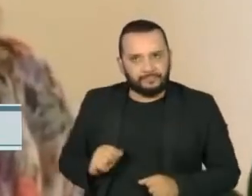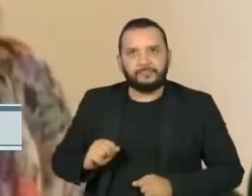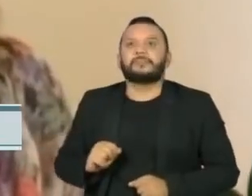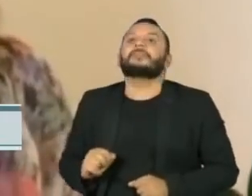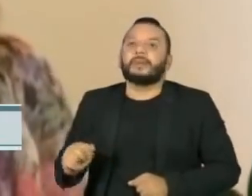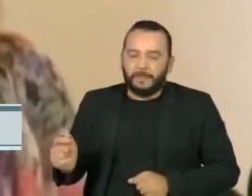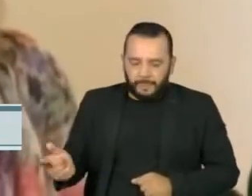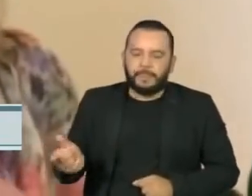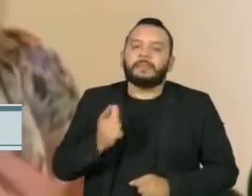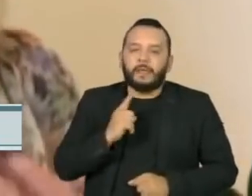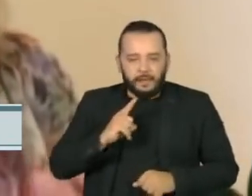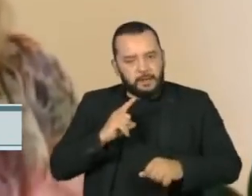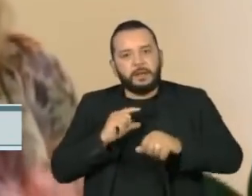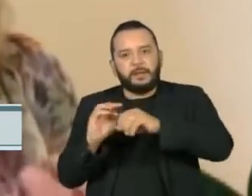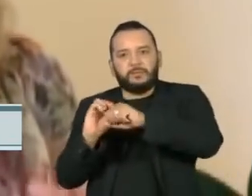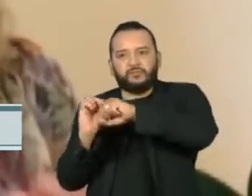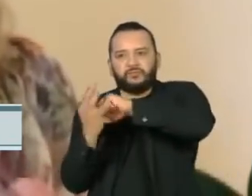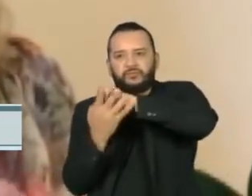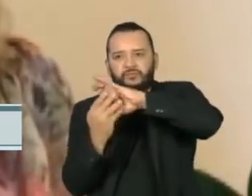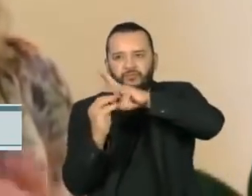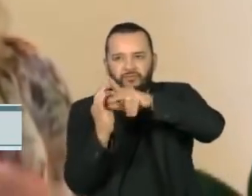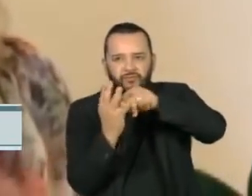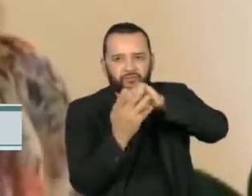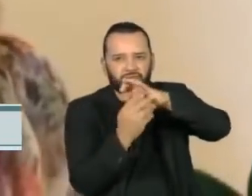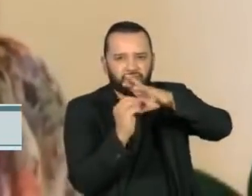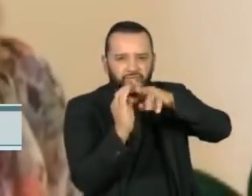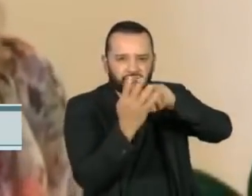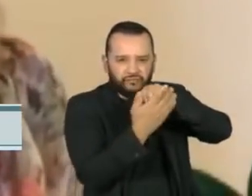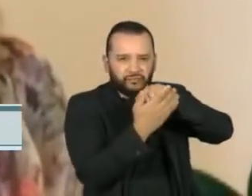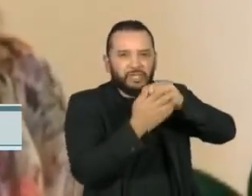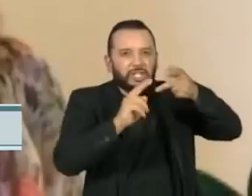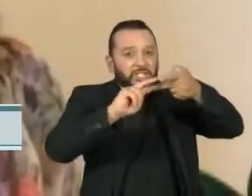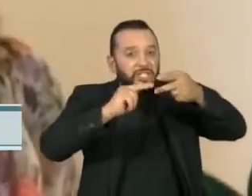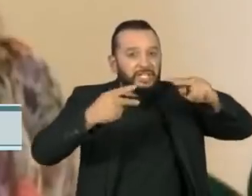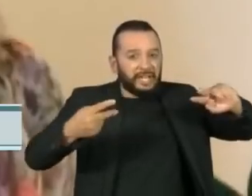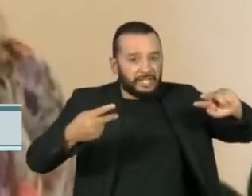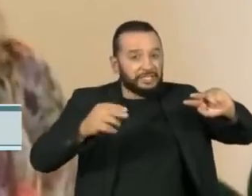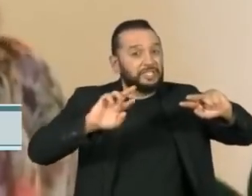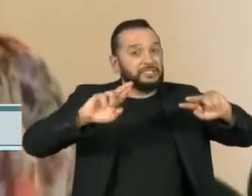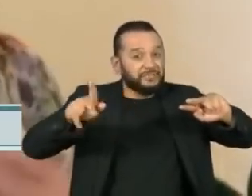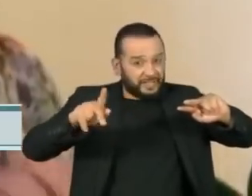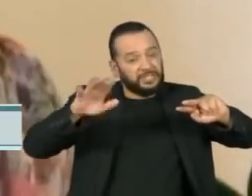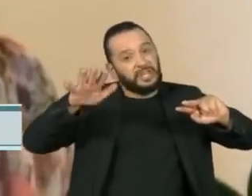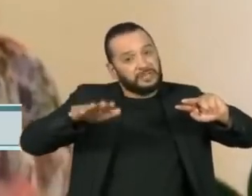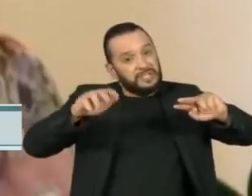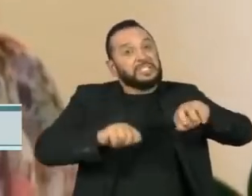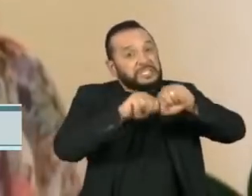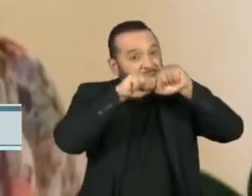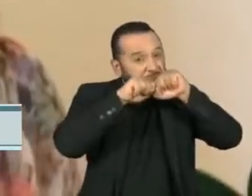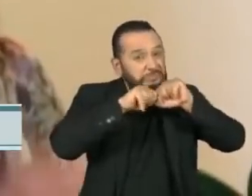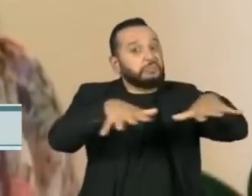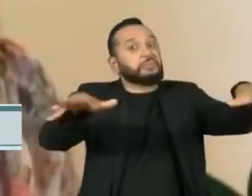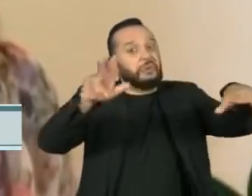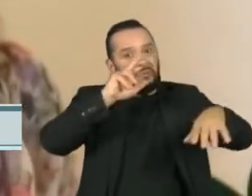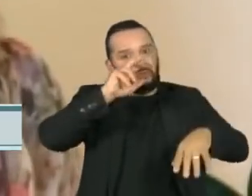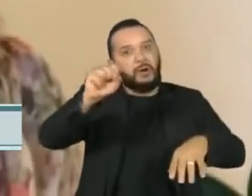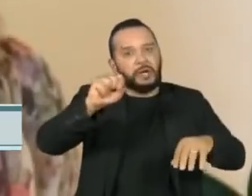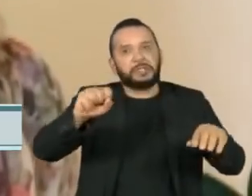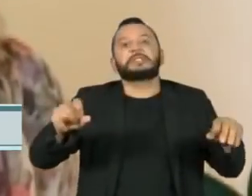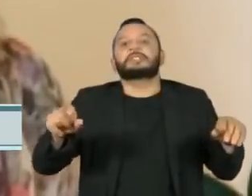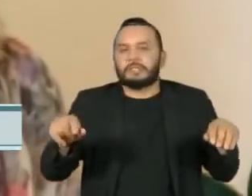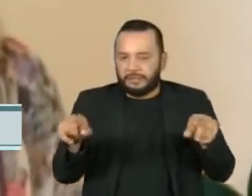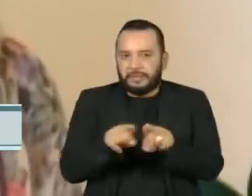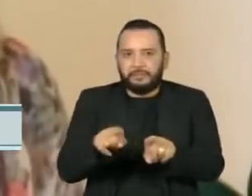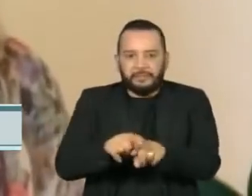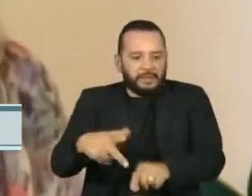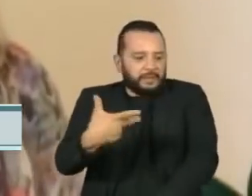características, pelo menos geneticamente, de maior transmissibilidade e também, eventualmente, de escapar da